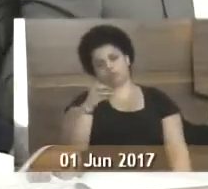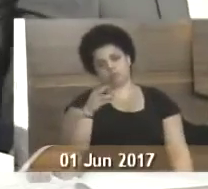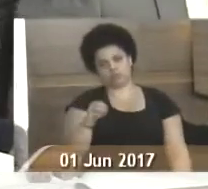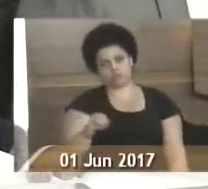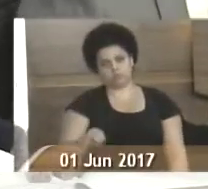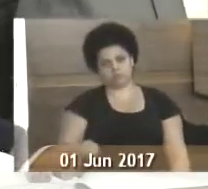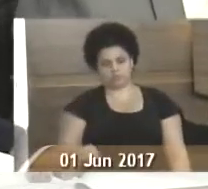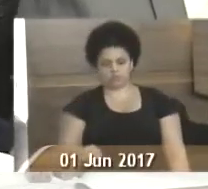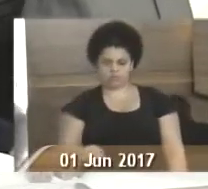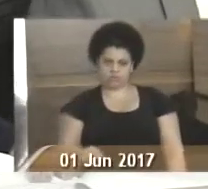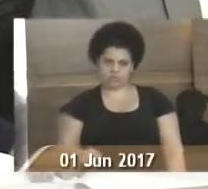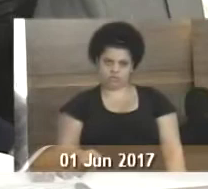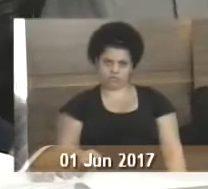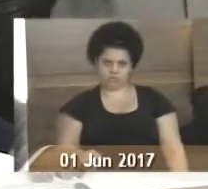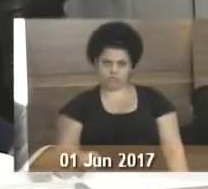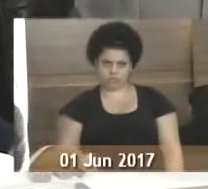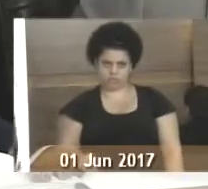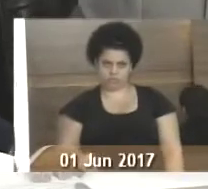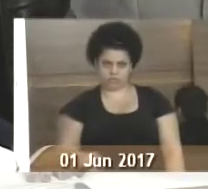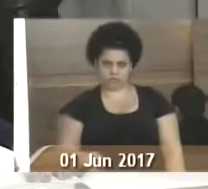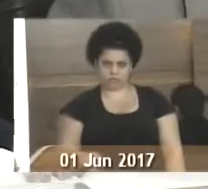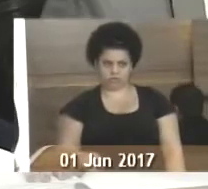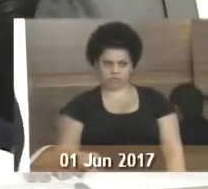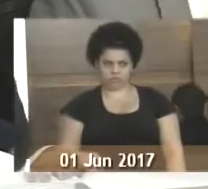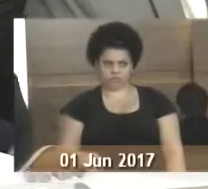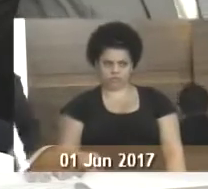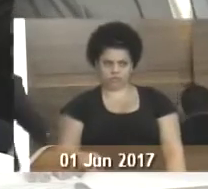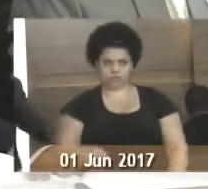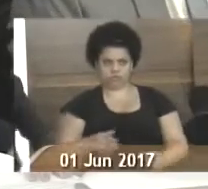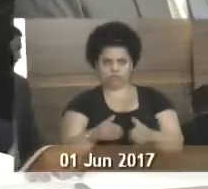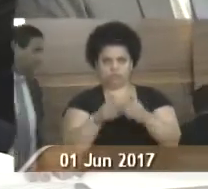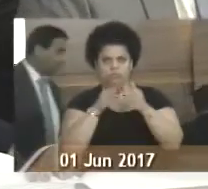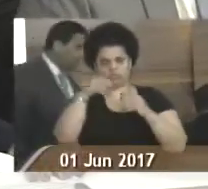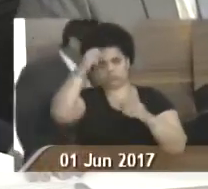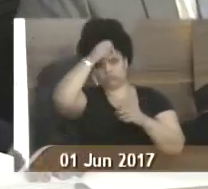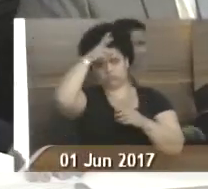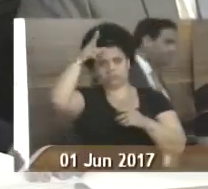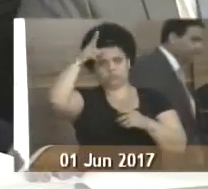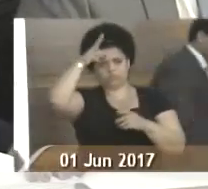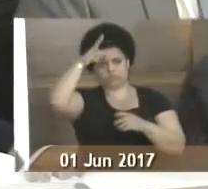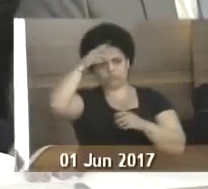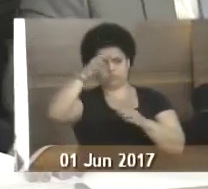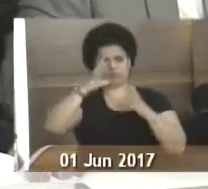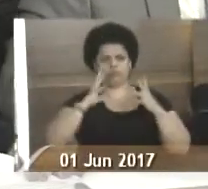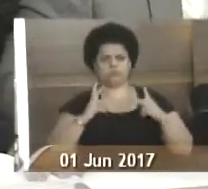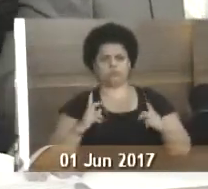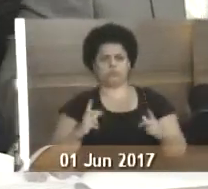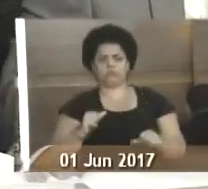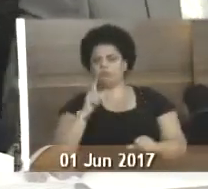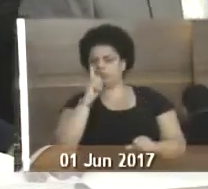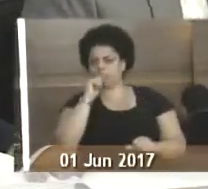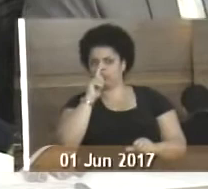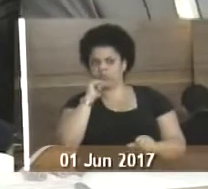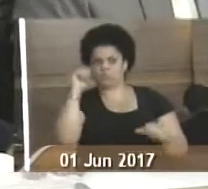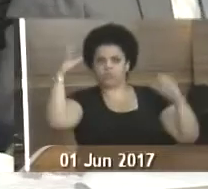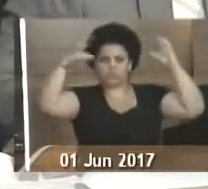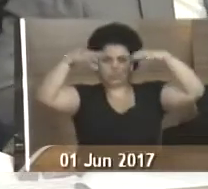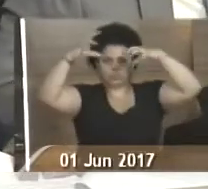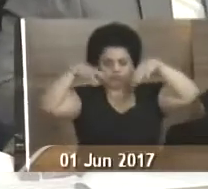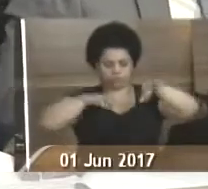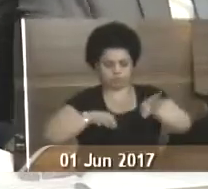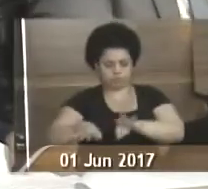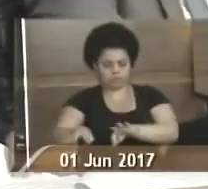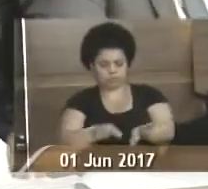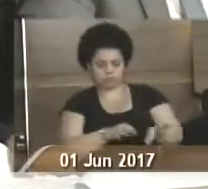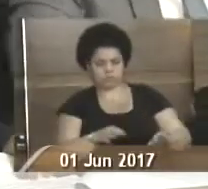Indicação 1761, do Jean, indicando ao prefeito municipal a limpeza de toda a galeria de águas pluviais na Rua Boa Esperança,